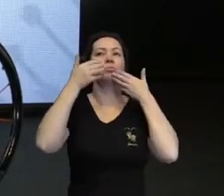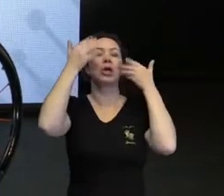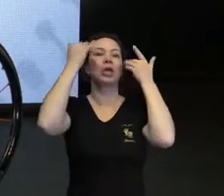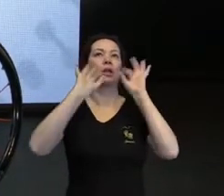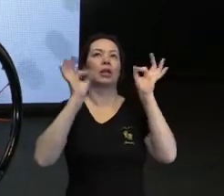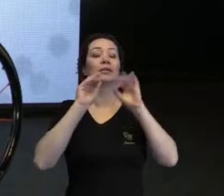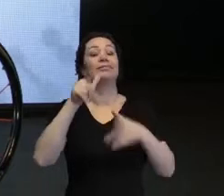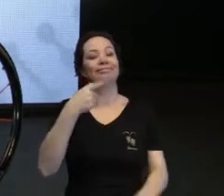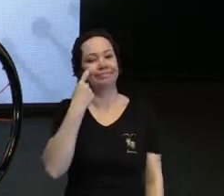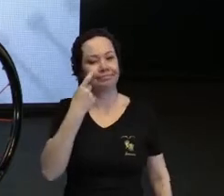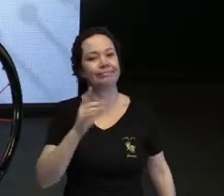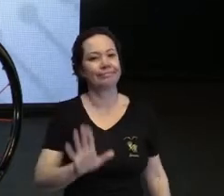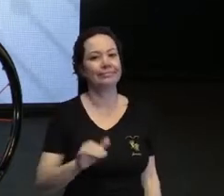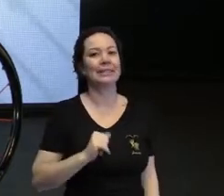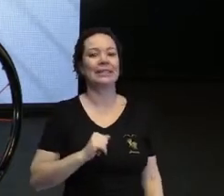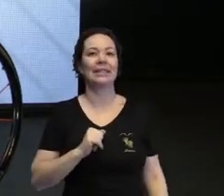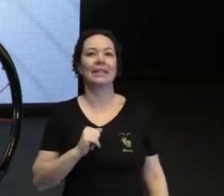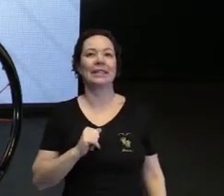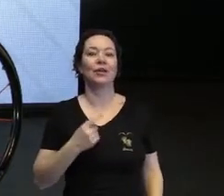interessante isso, né? Porque